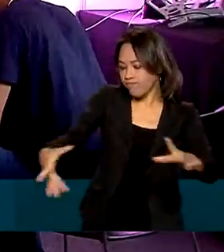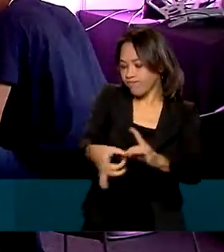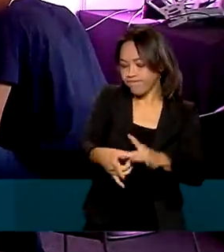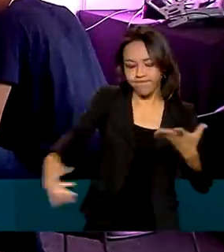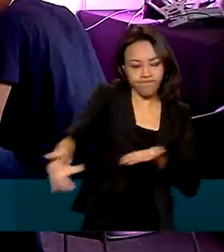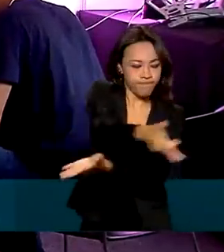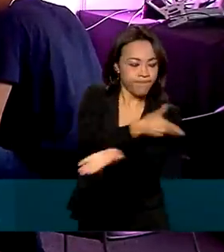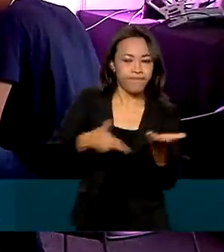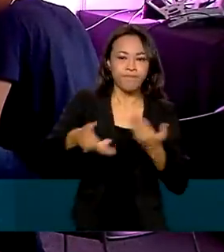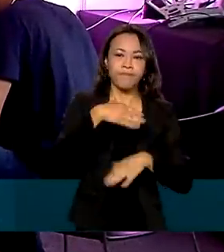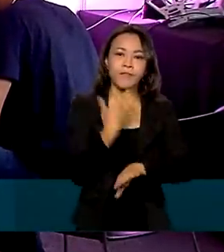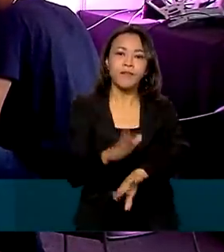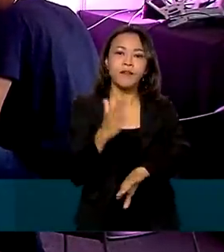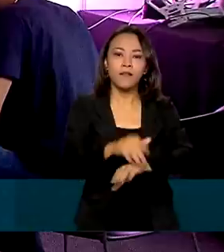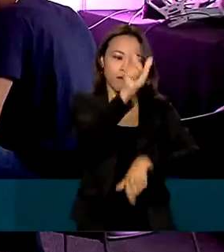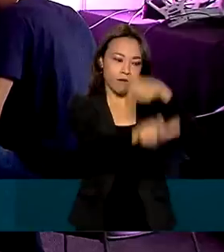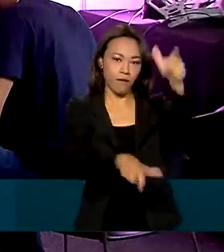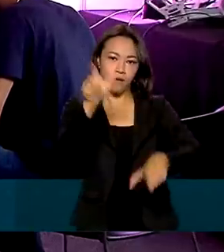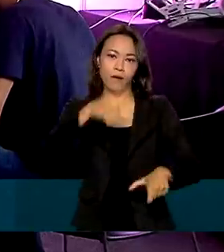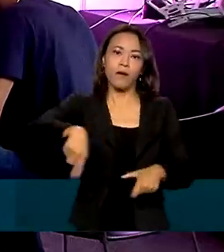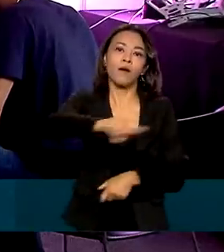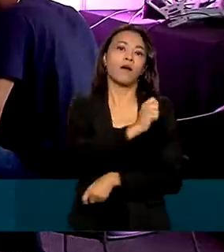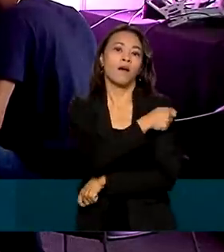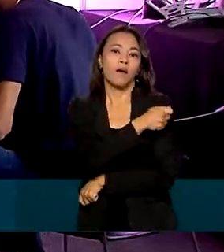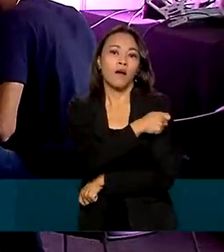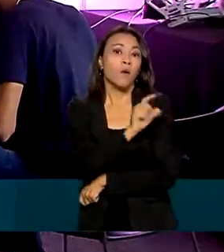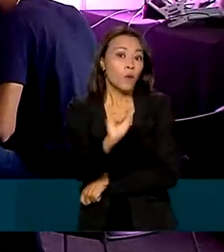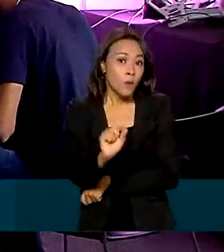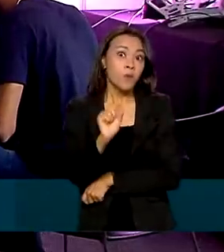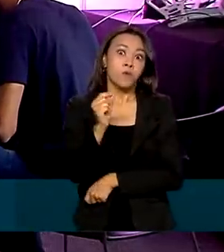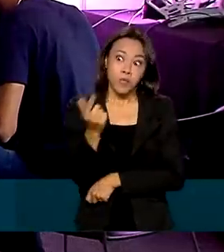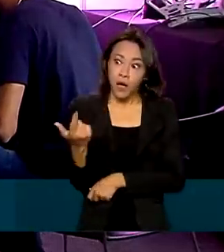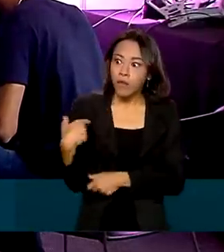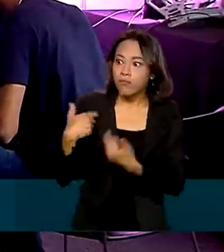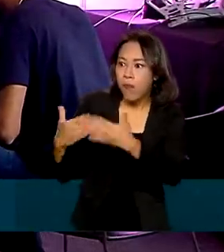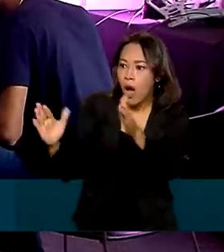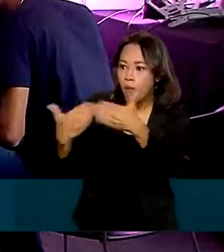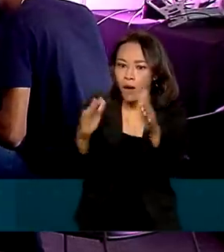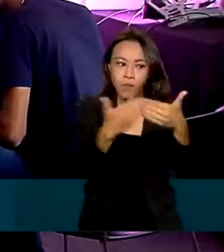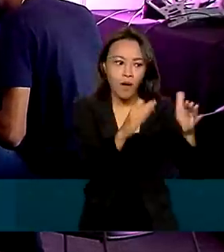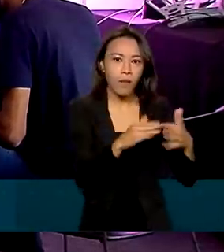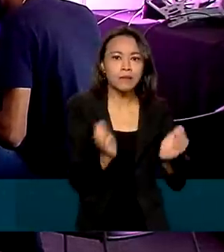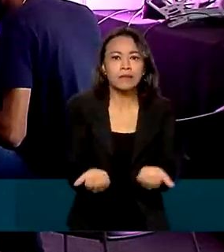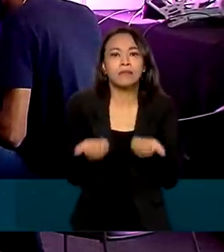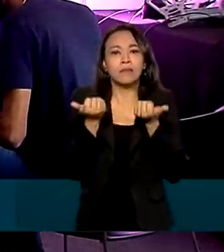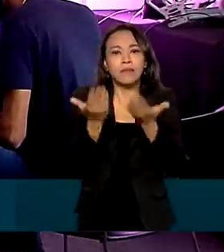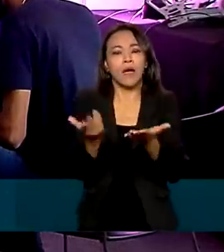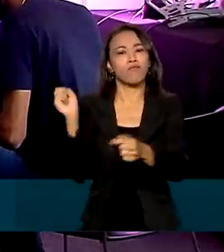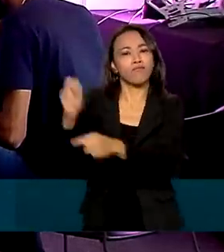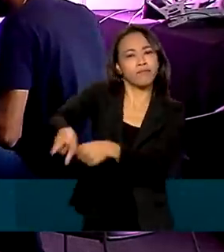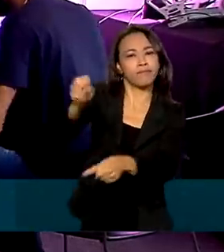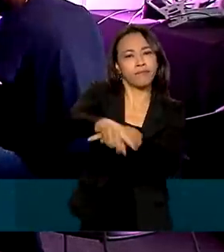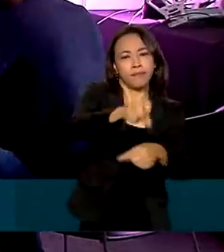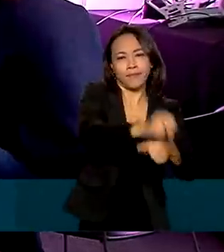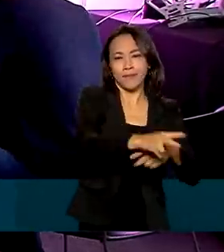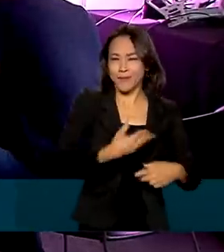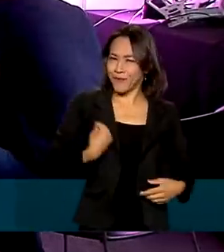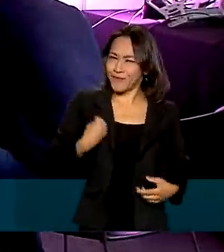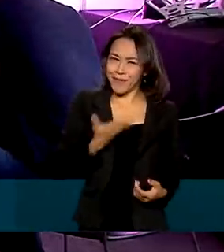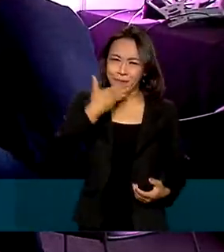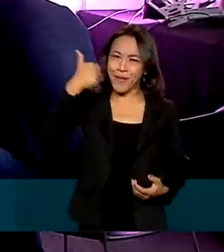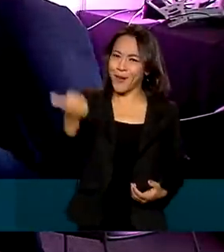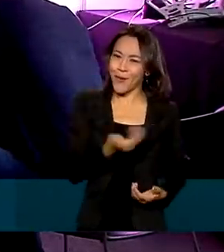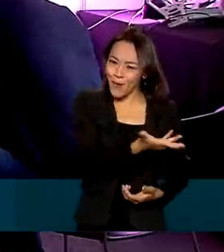os estudantes em profissões com demanda no mercado e assim dar oportunidade de crescimento e de uma vida melhor